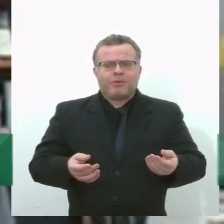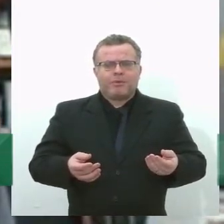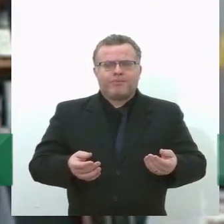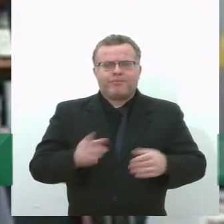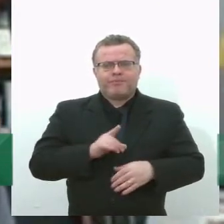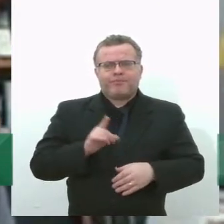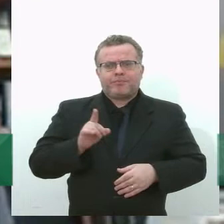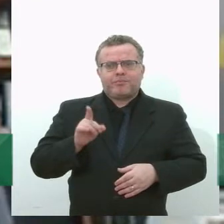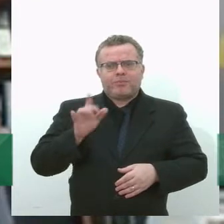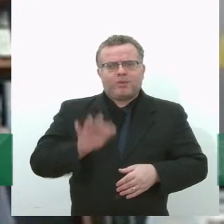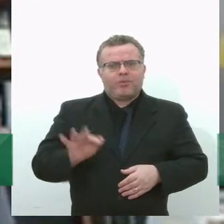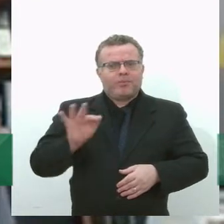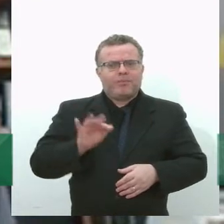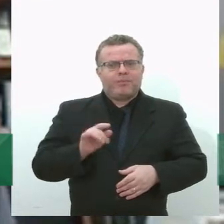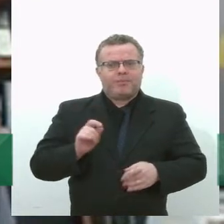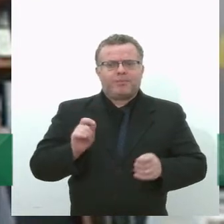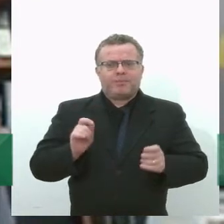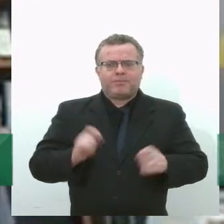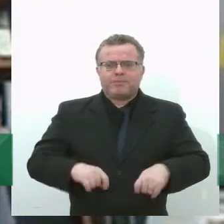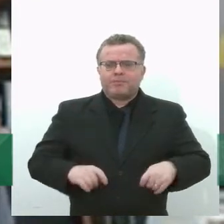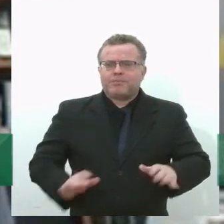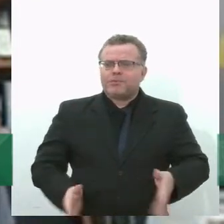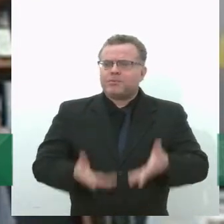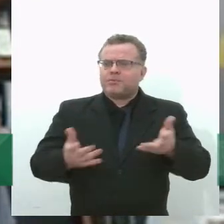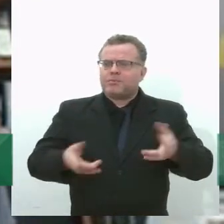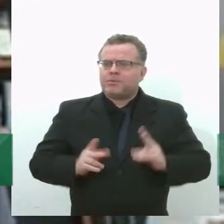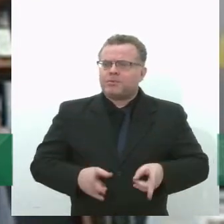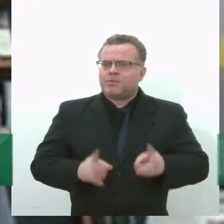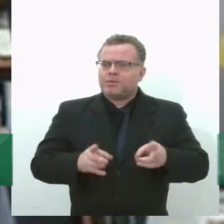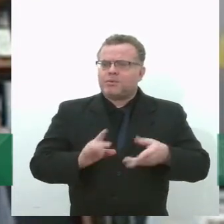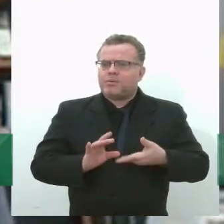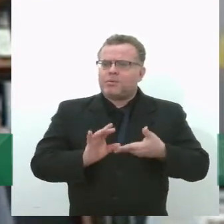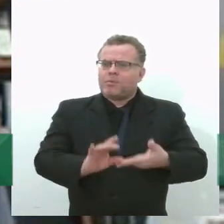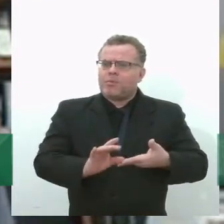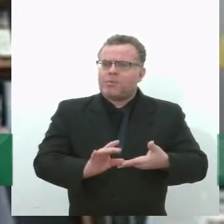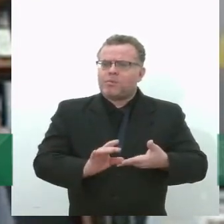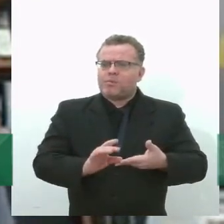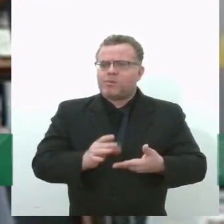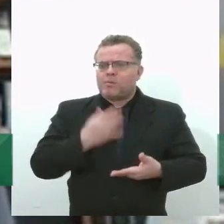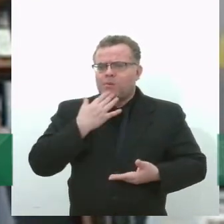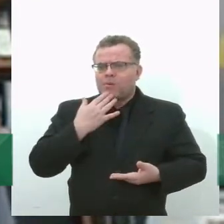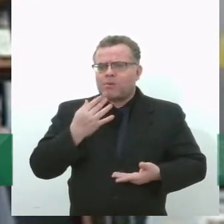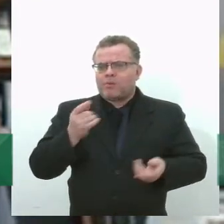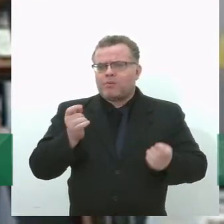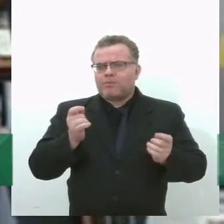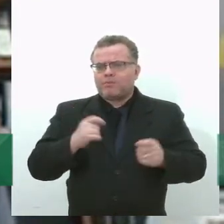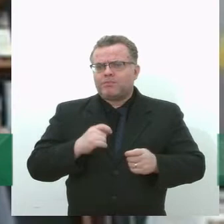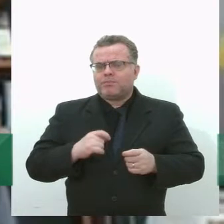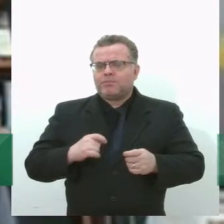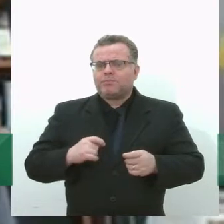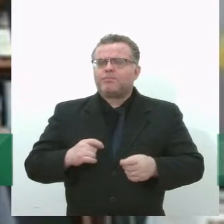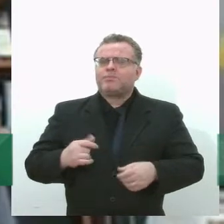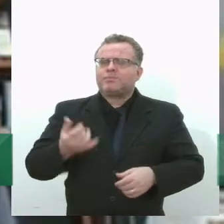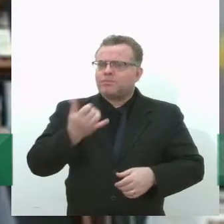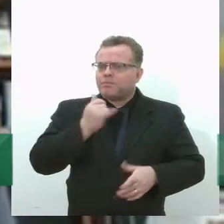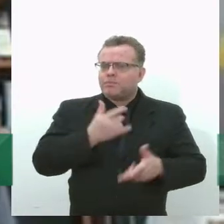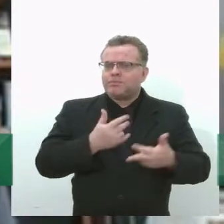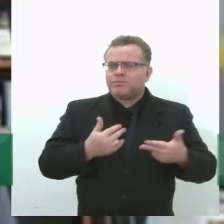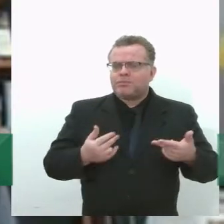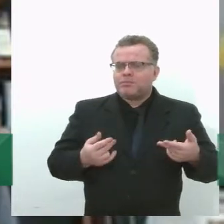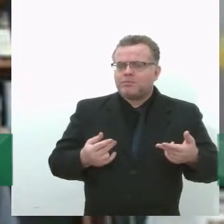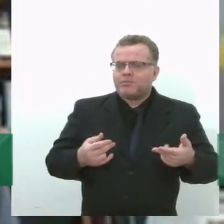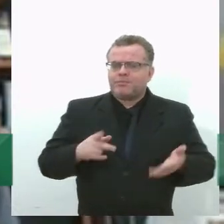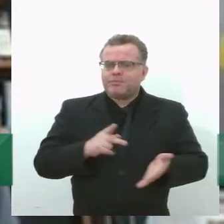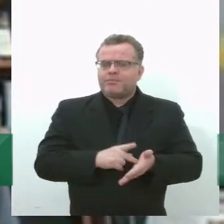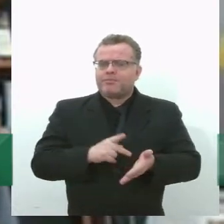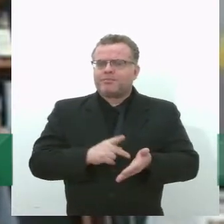promover incentivos para a geração de eletricidade a partir de resíduos sólidos. Acabou ficando um